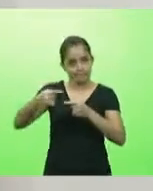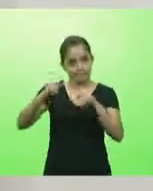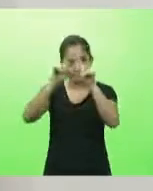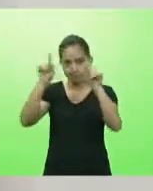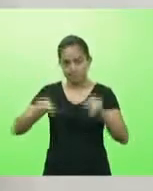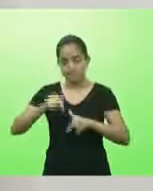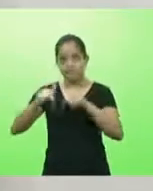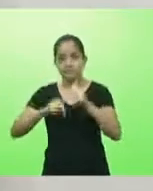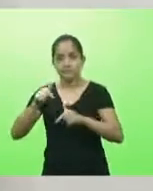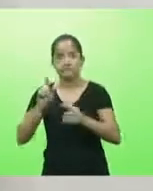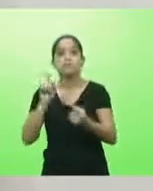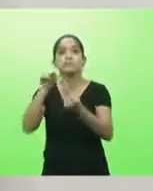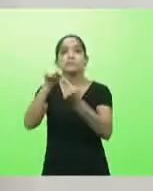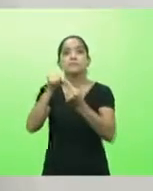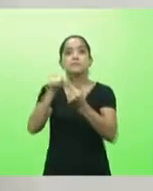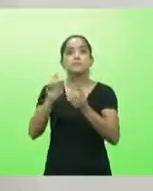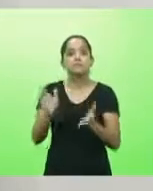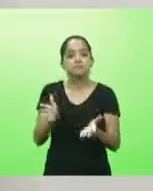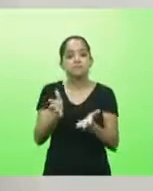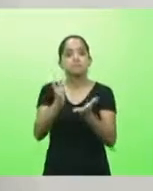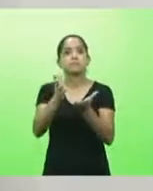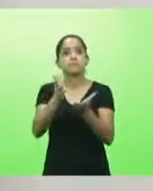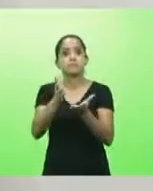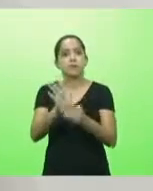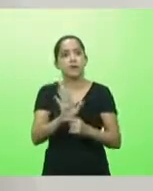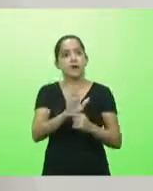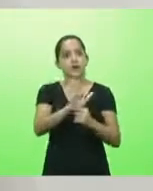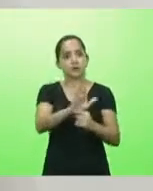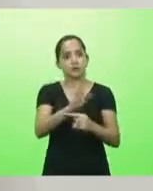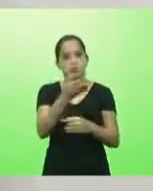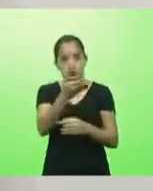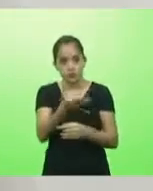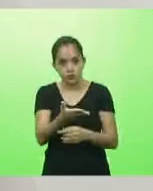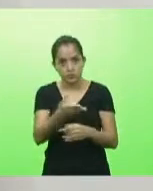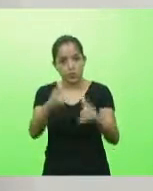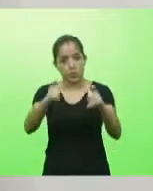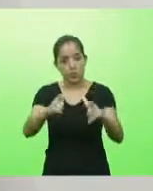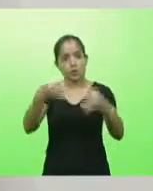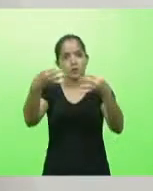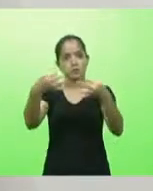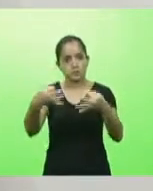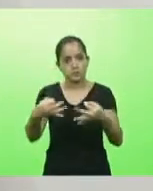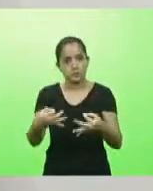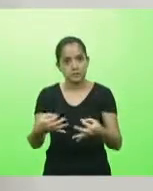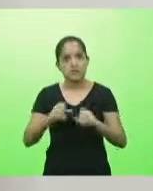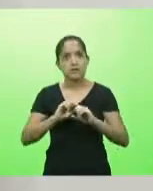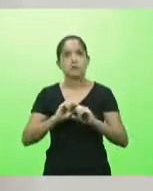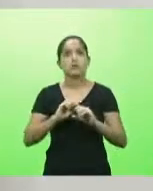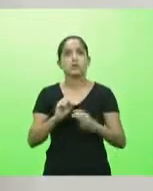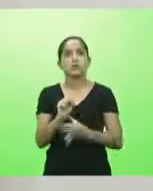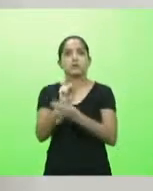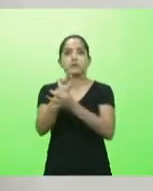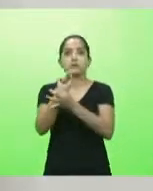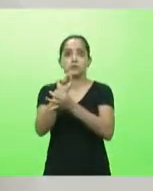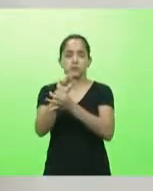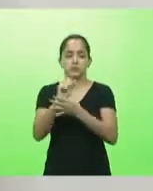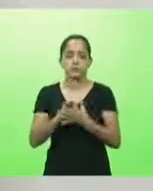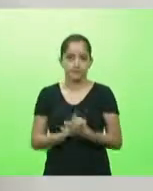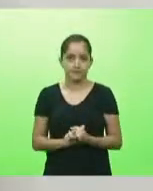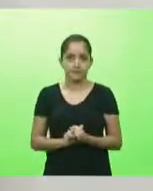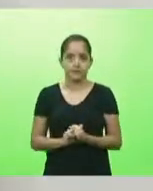públicos. Nossa missão é conduzir o primeiro grupo a um local seguro e uma condição de segurança e de conforto.